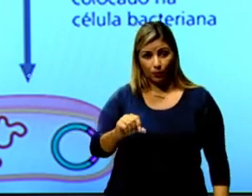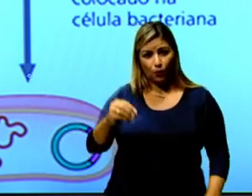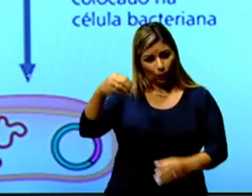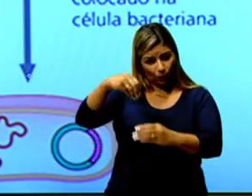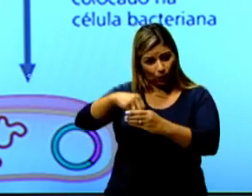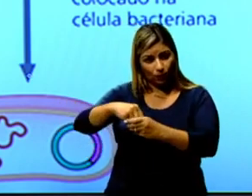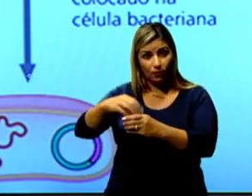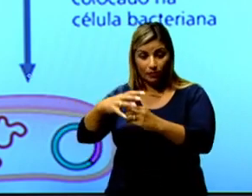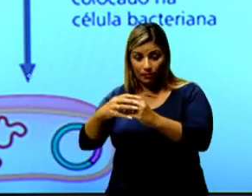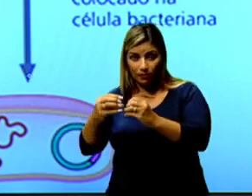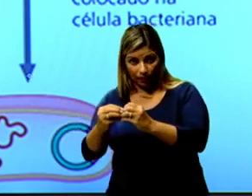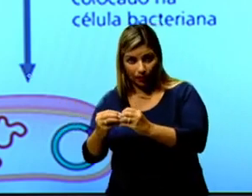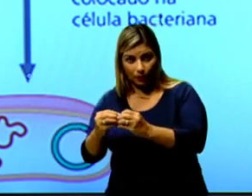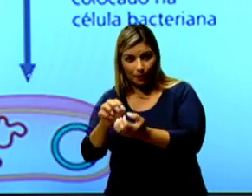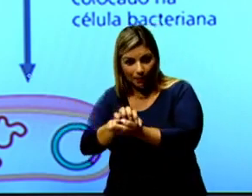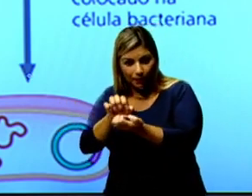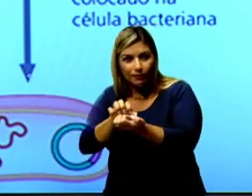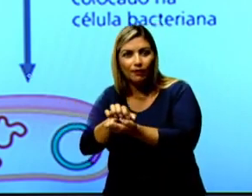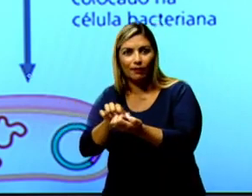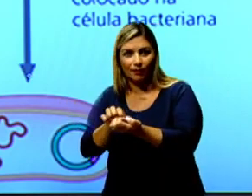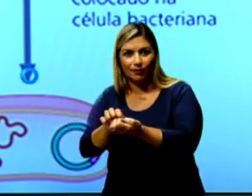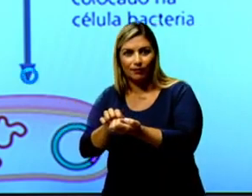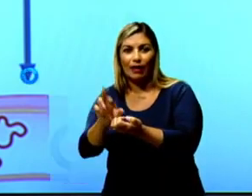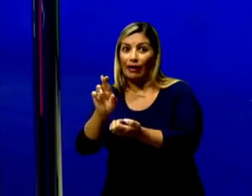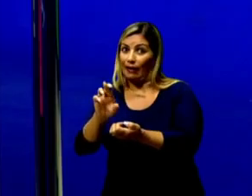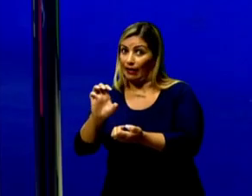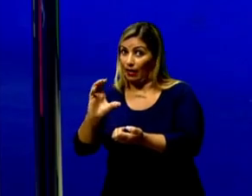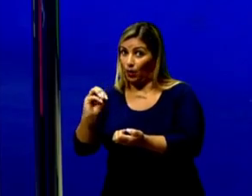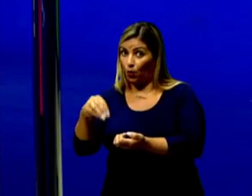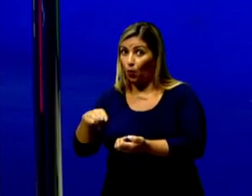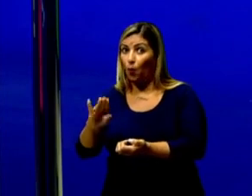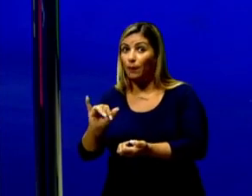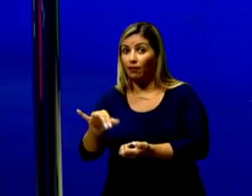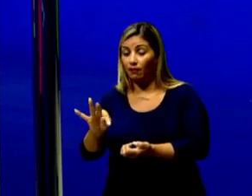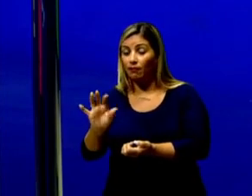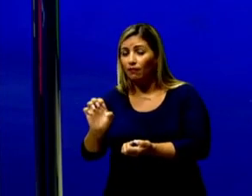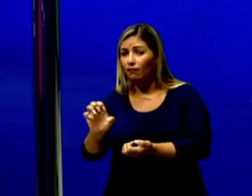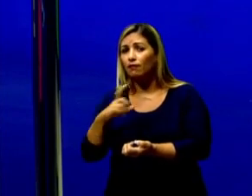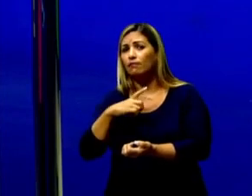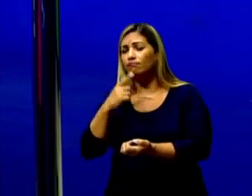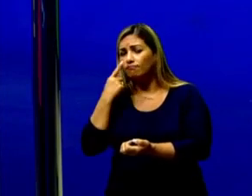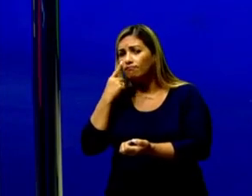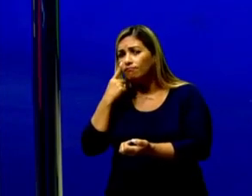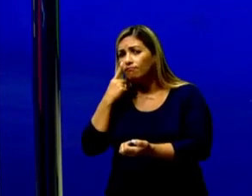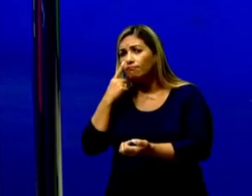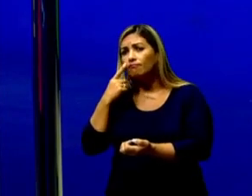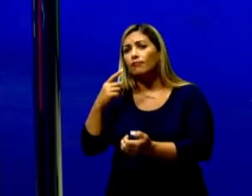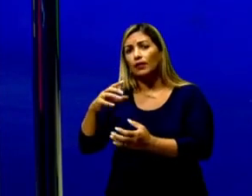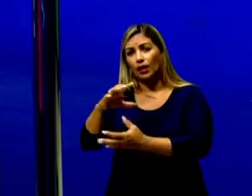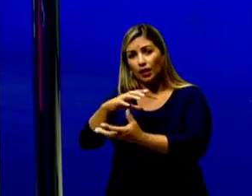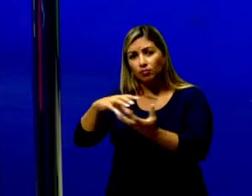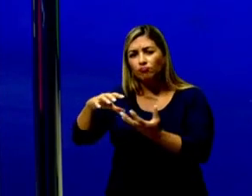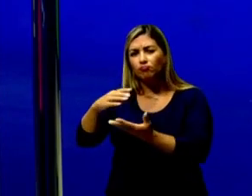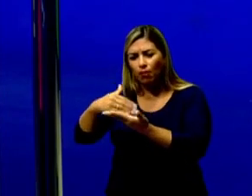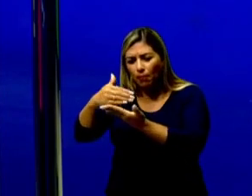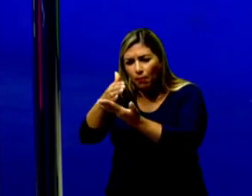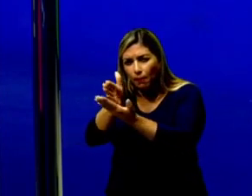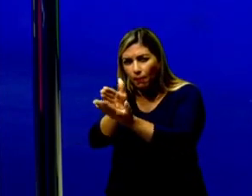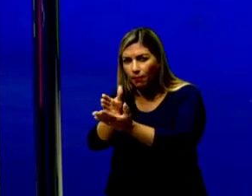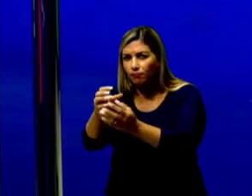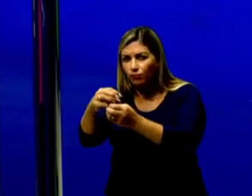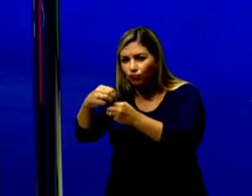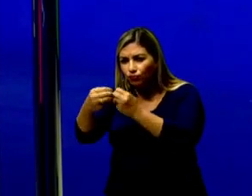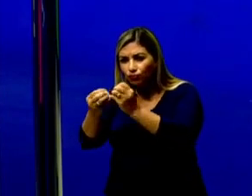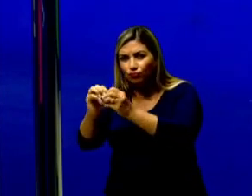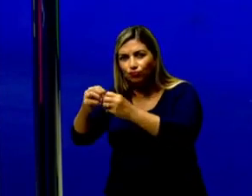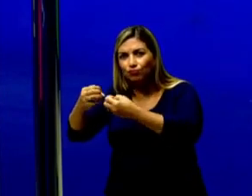a partir de então temos uma bactéria recombinante que, como vimos, ao se multiplicar, ao se reproduzir,